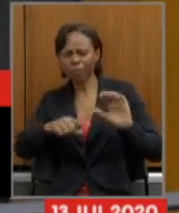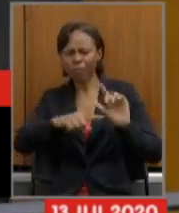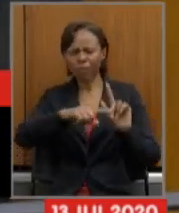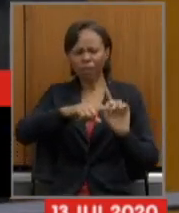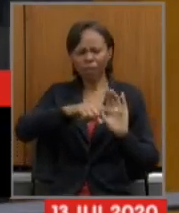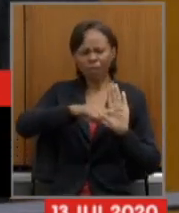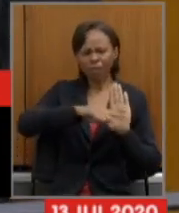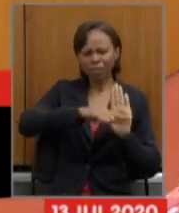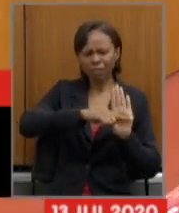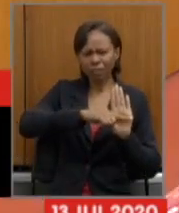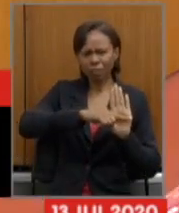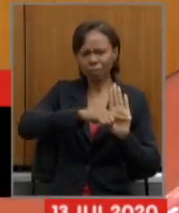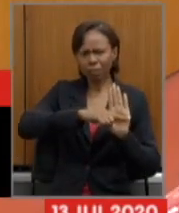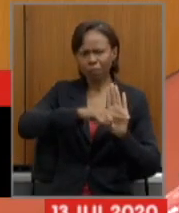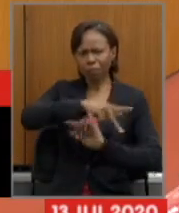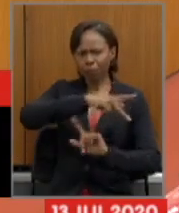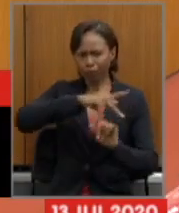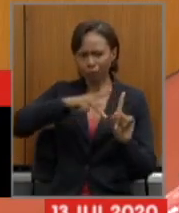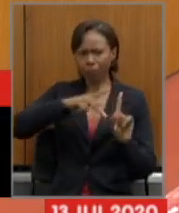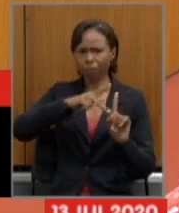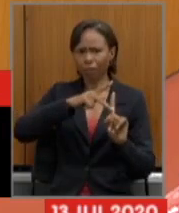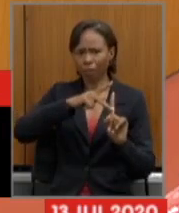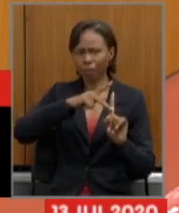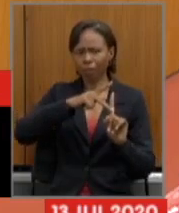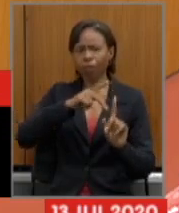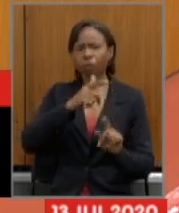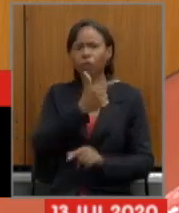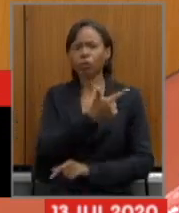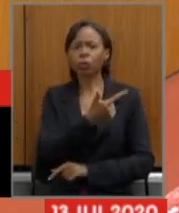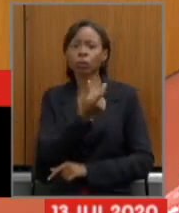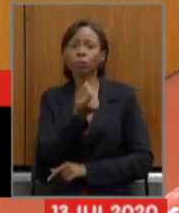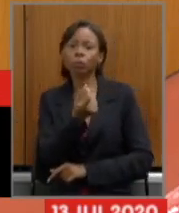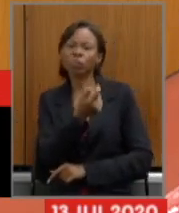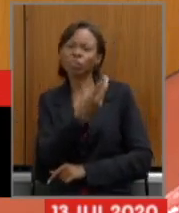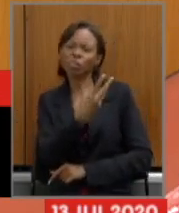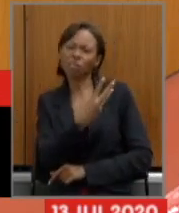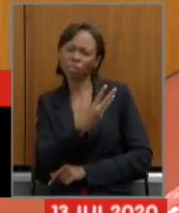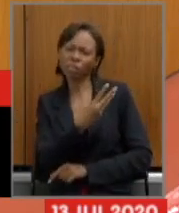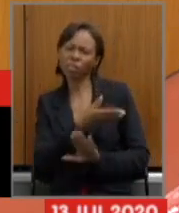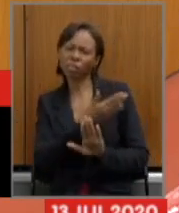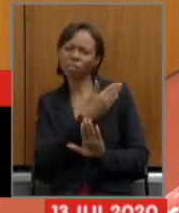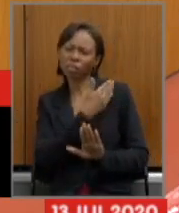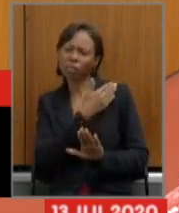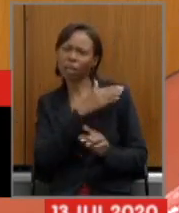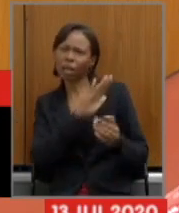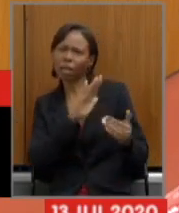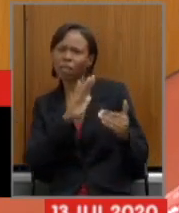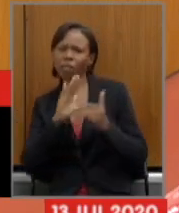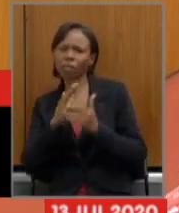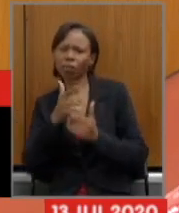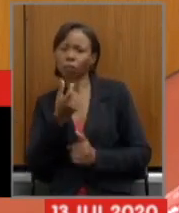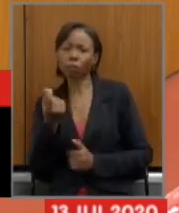de 2013 até 2020,